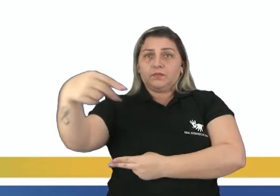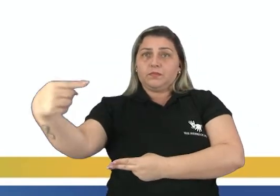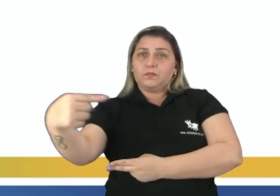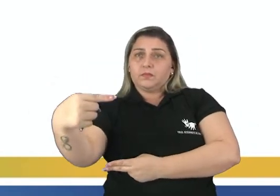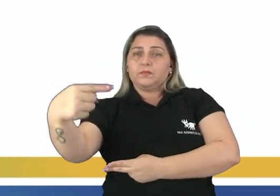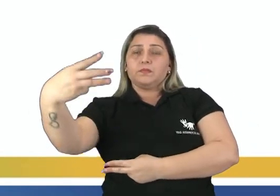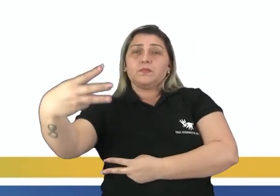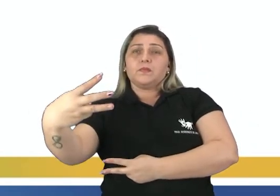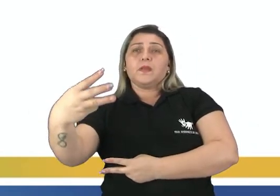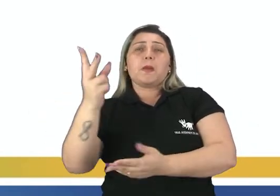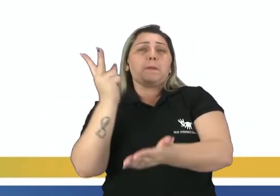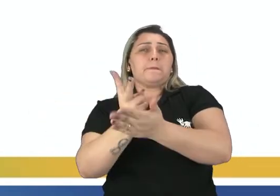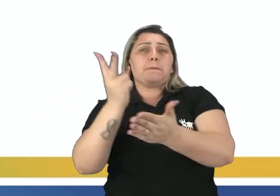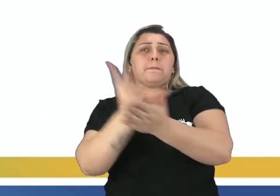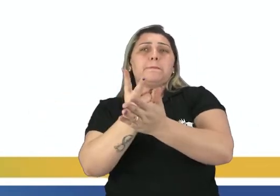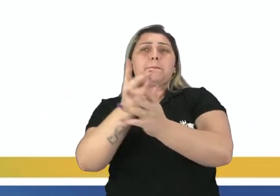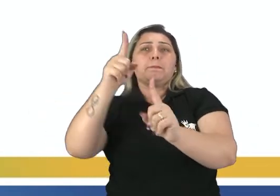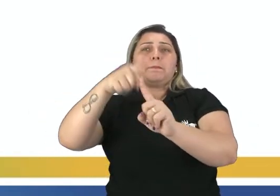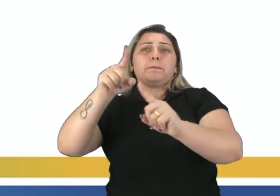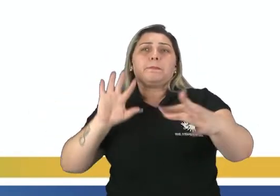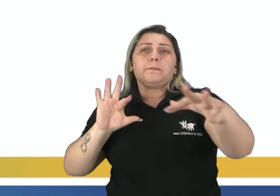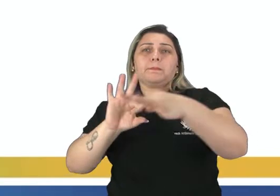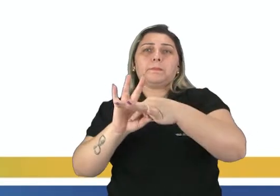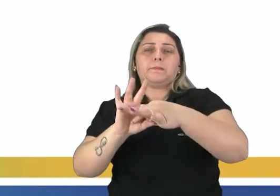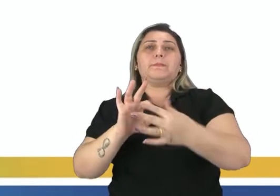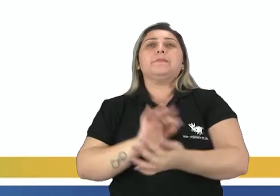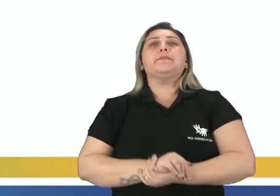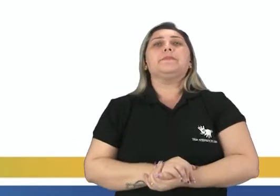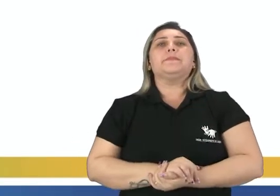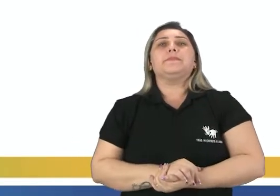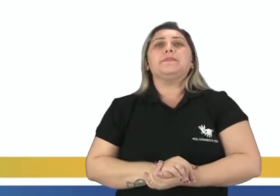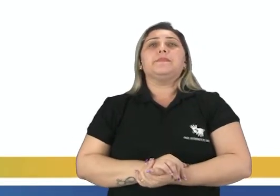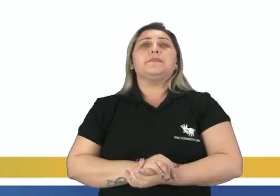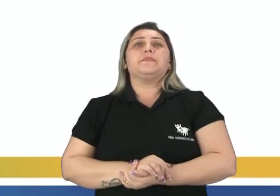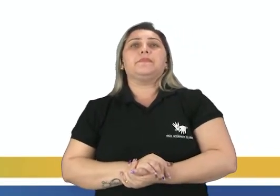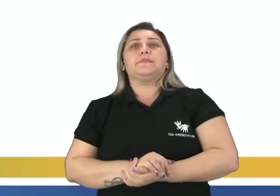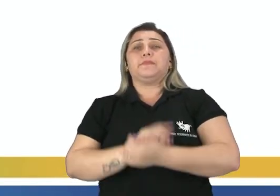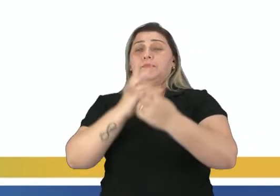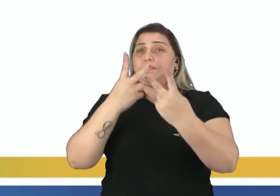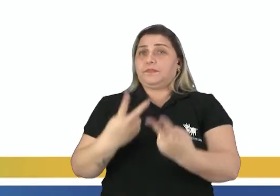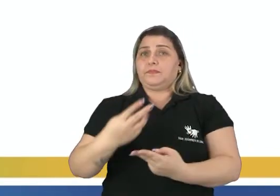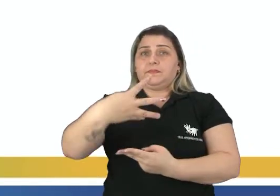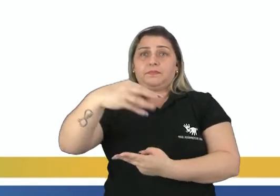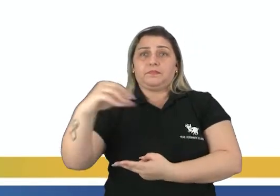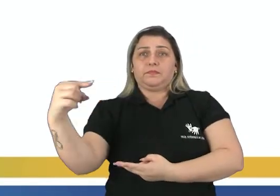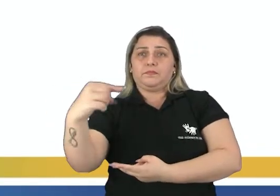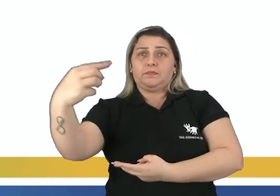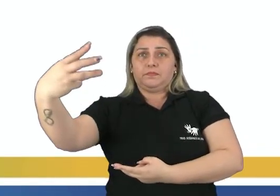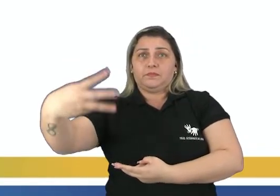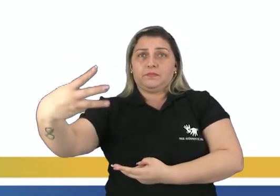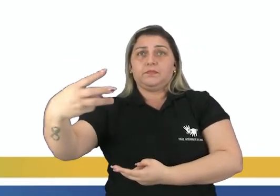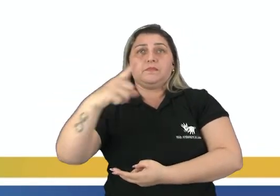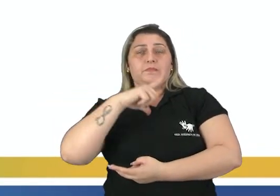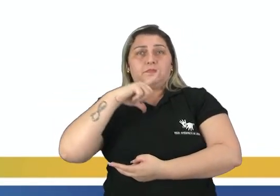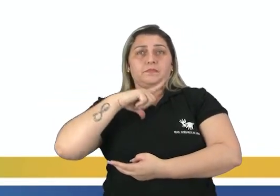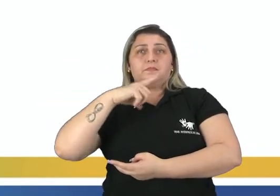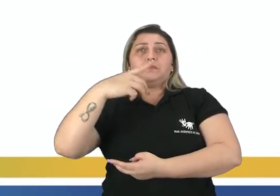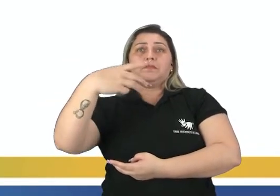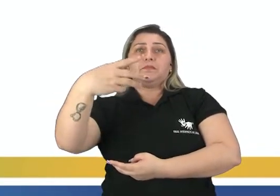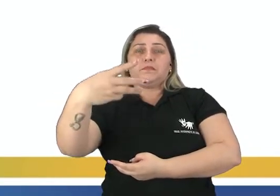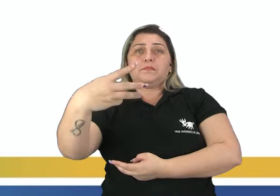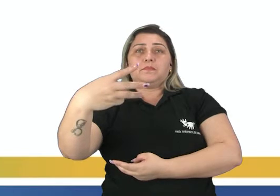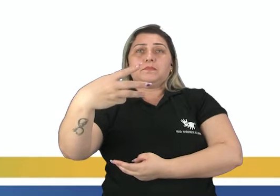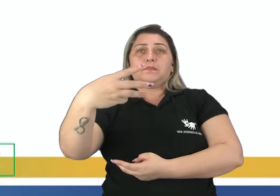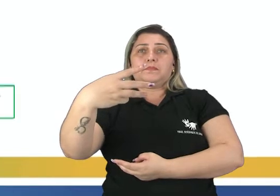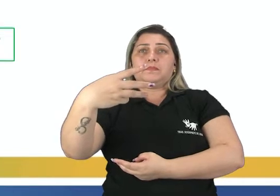vértice igual a N menos três. Fazendo N igual a 40, temos número